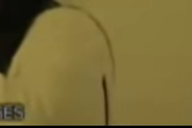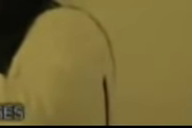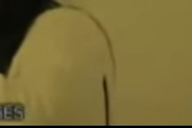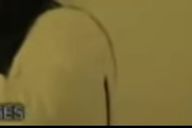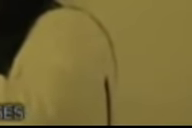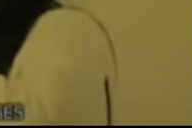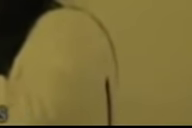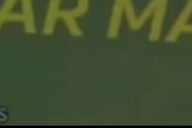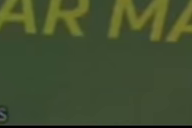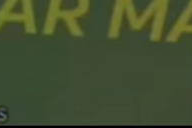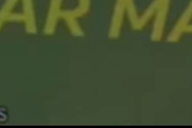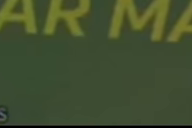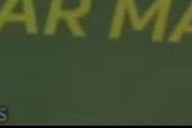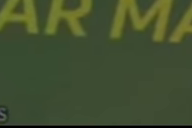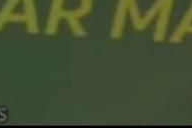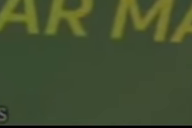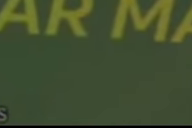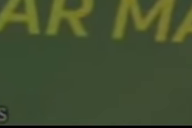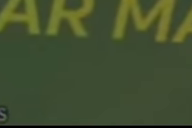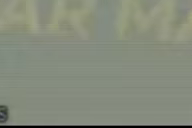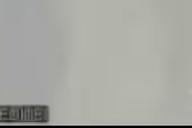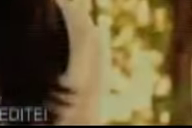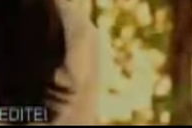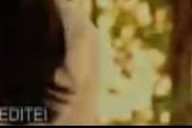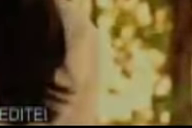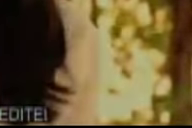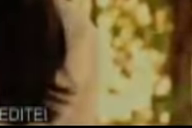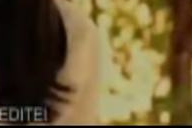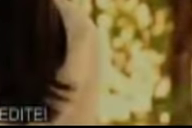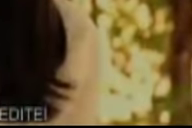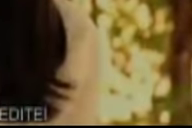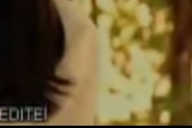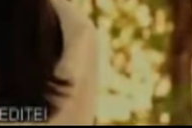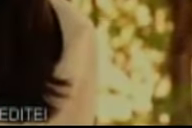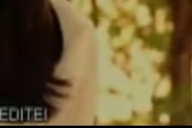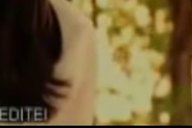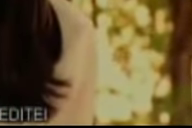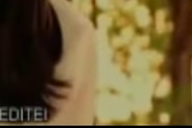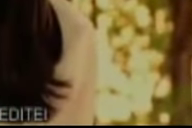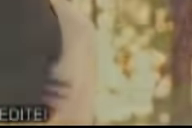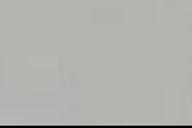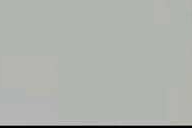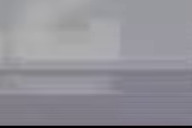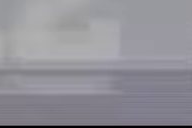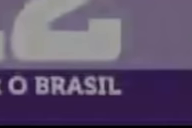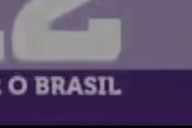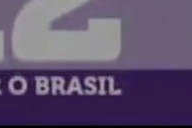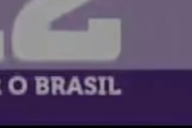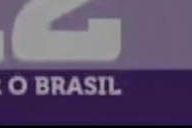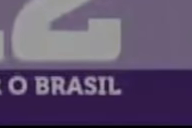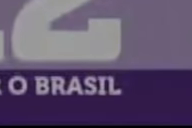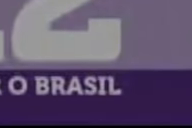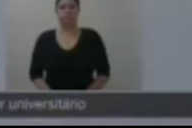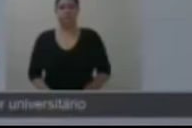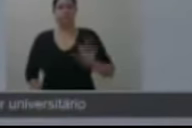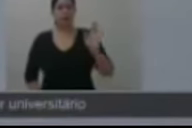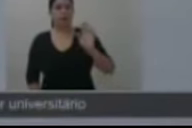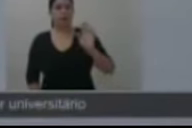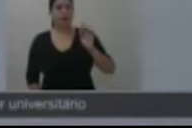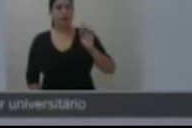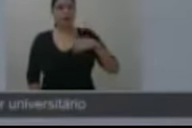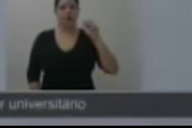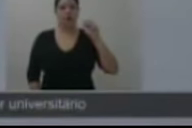matogrossenses a realizar os seus sonhos. Acredite, assim como eu acreditei. Olá,